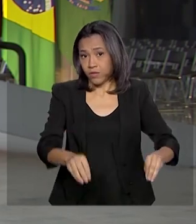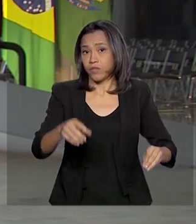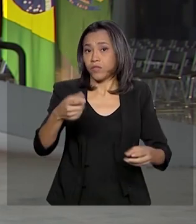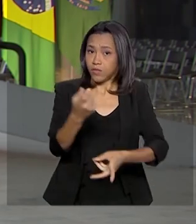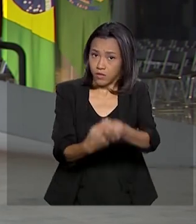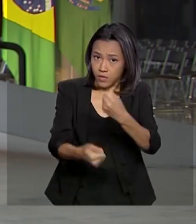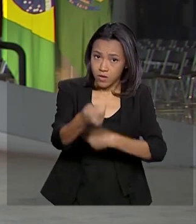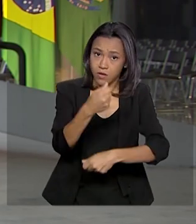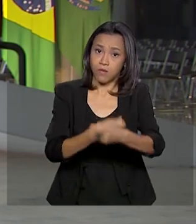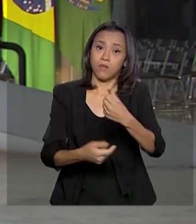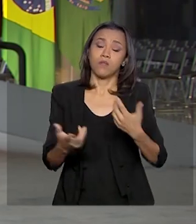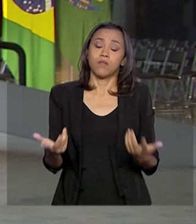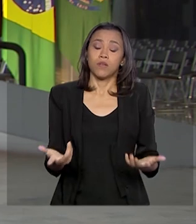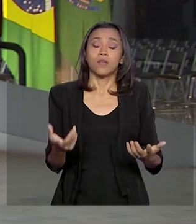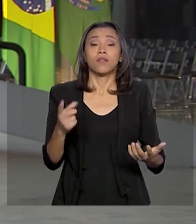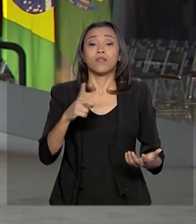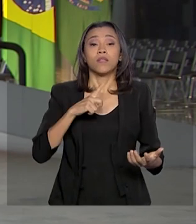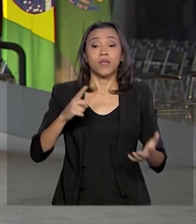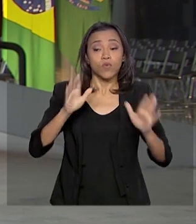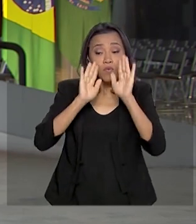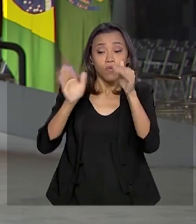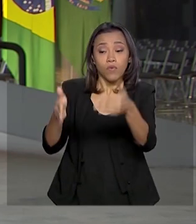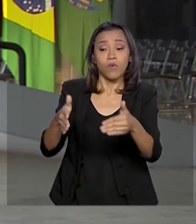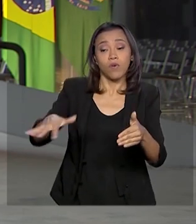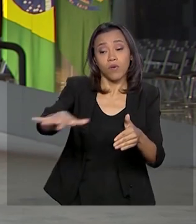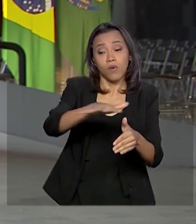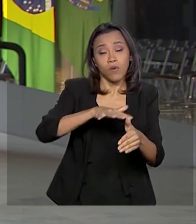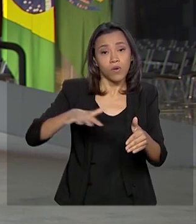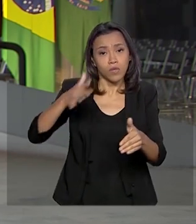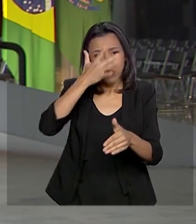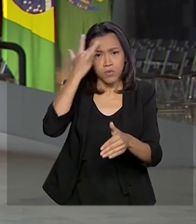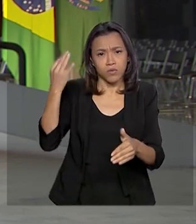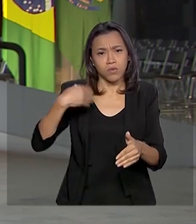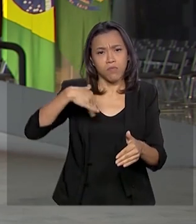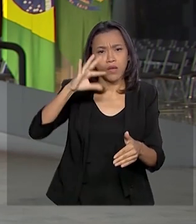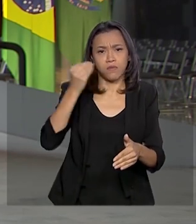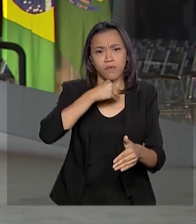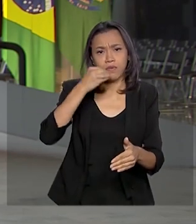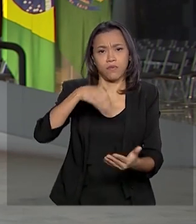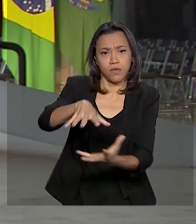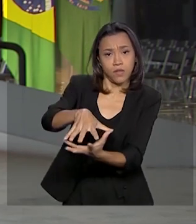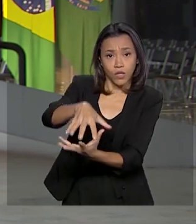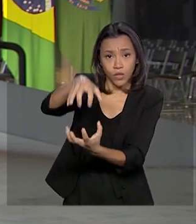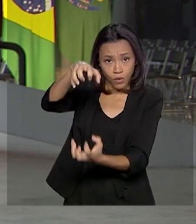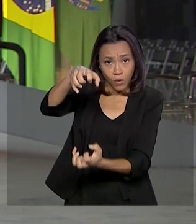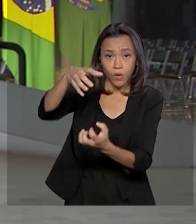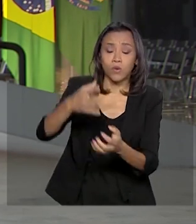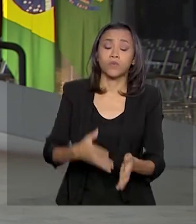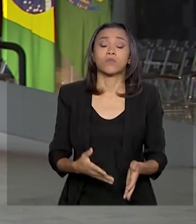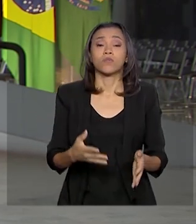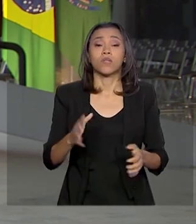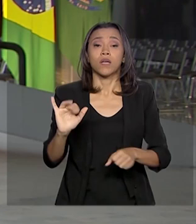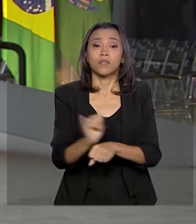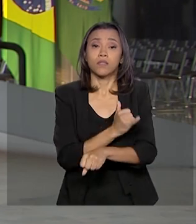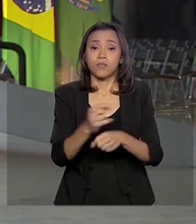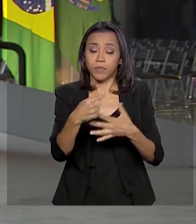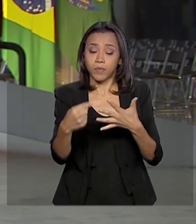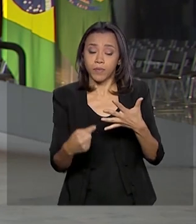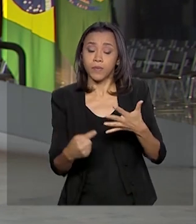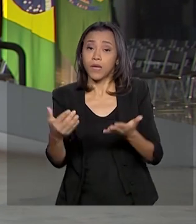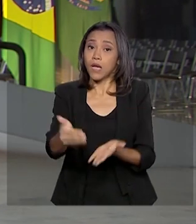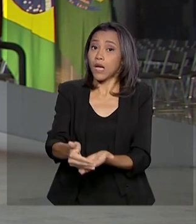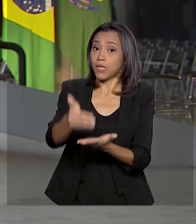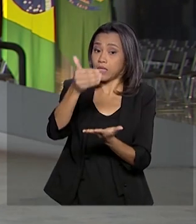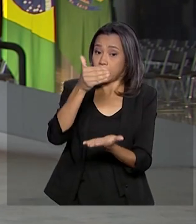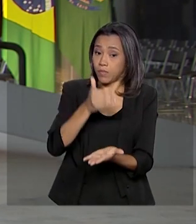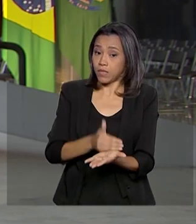têm como foco a população mais vulnerável ao coronavírus, os idosos. Entre as medidas está a antecipação da